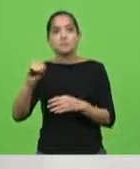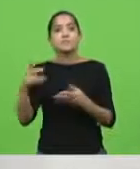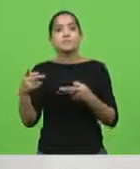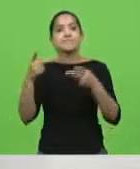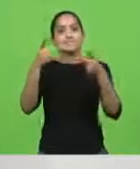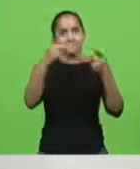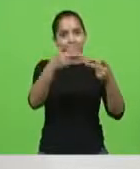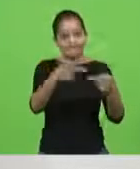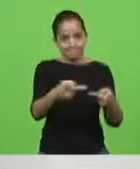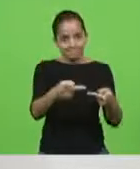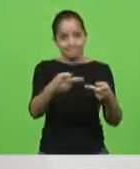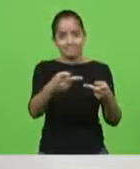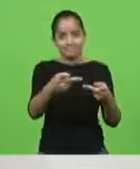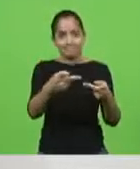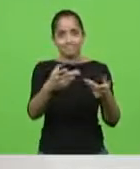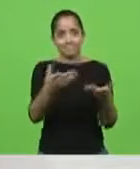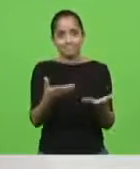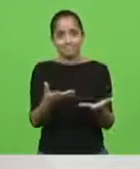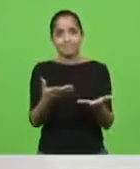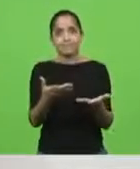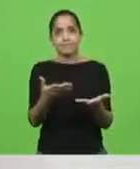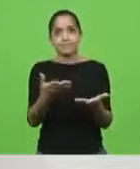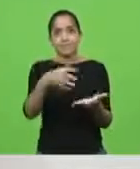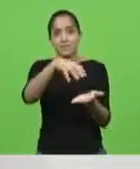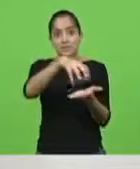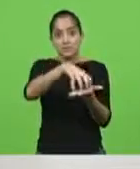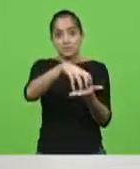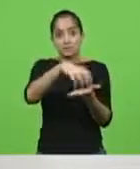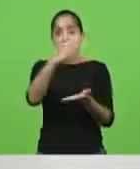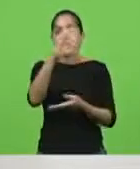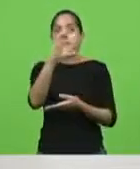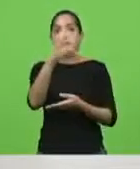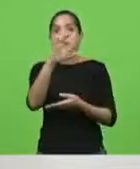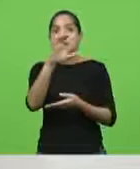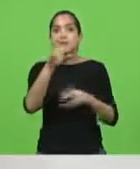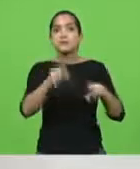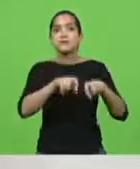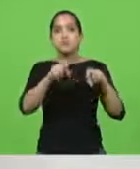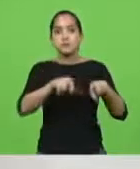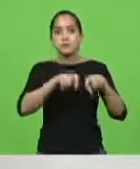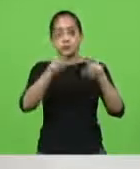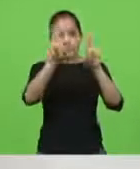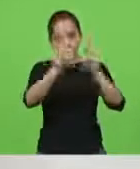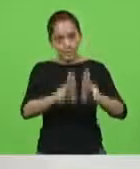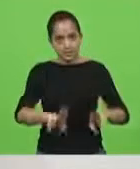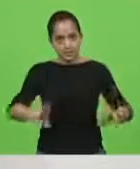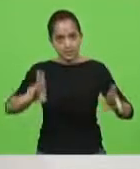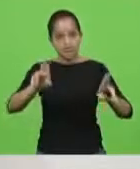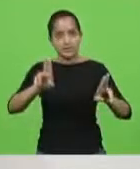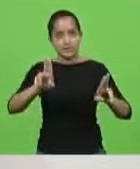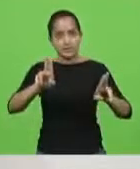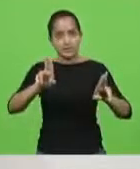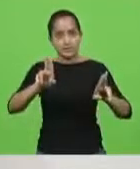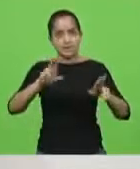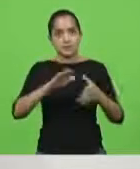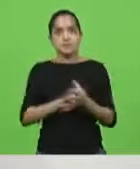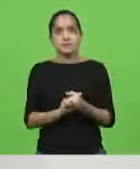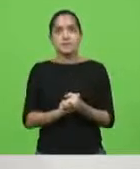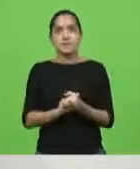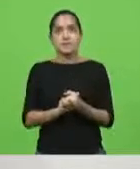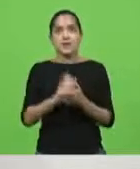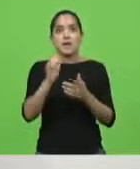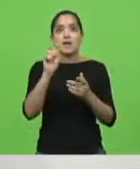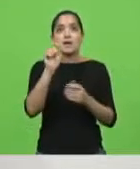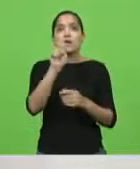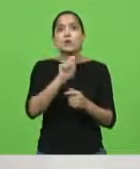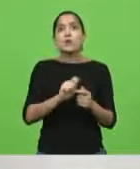Centro de Ciências, recebe a visita no Centro de Ciências Rurais da UFSC, da CAMEM, a Comissão de